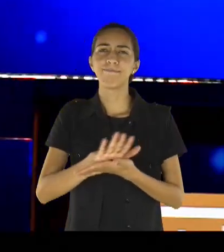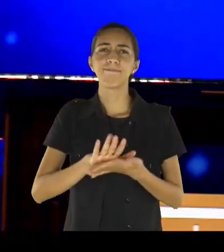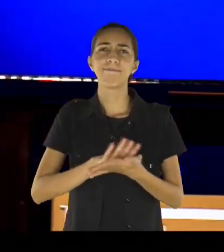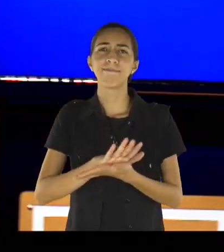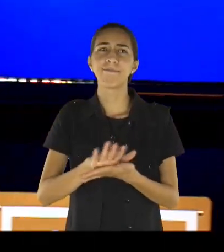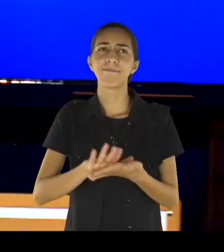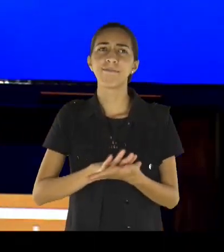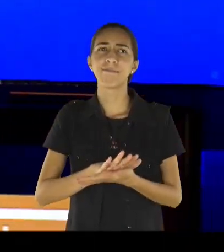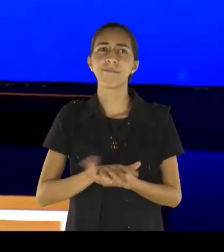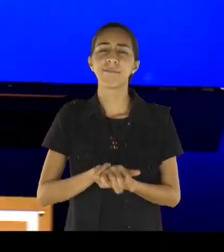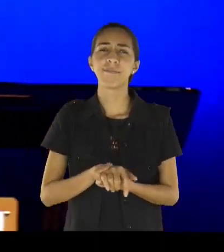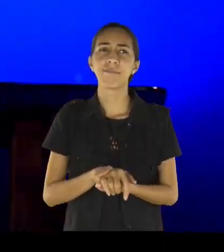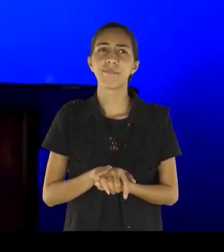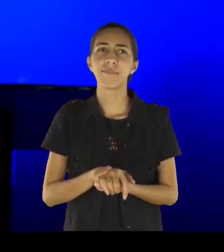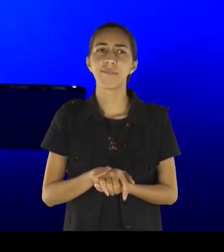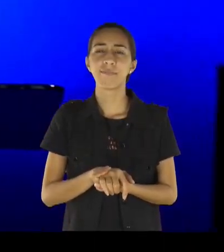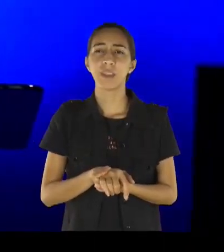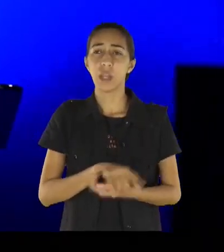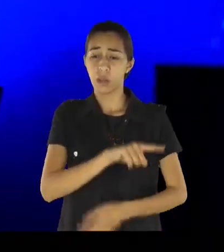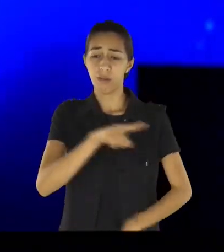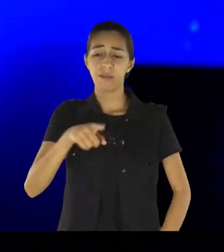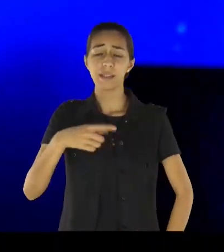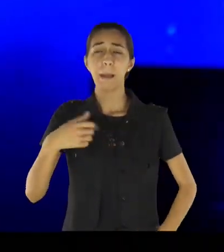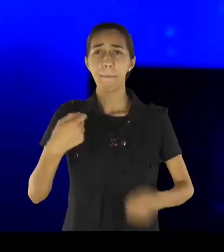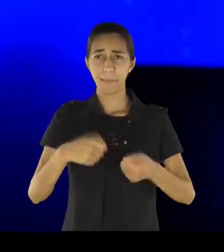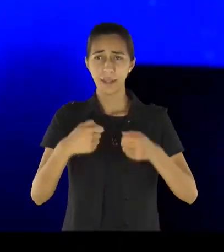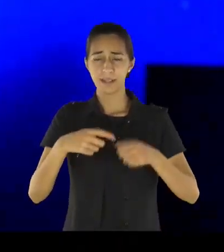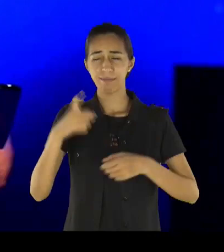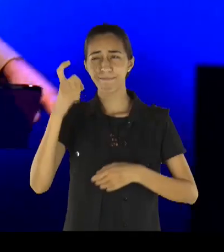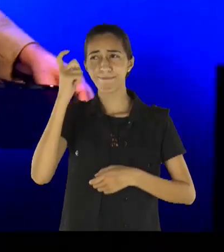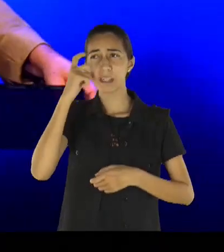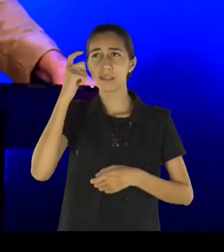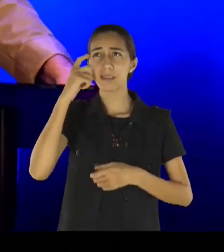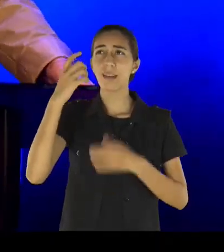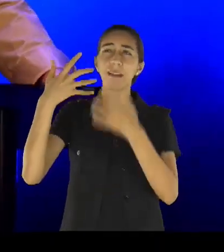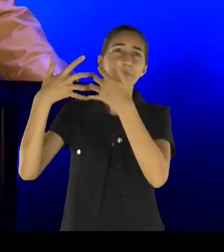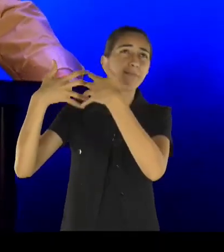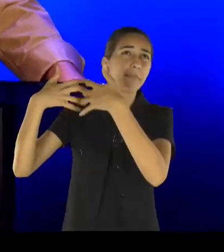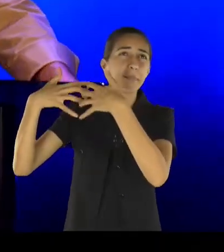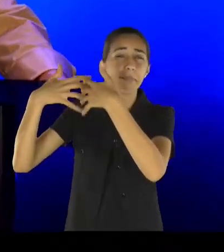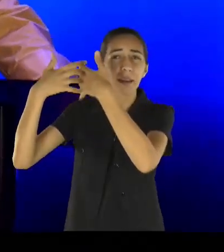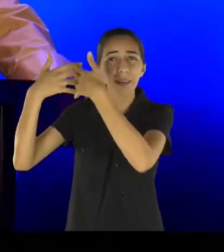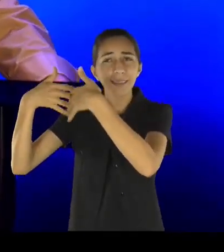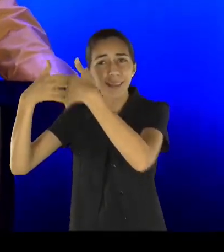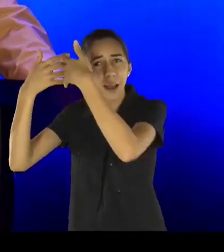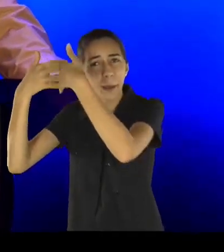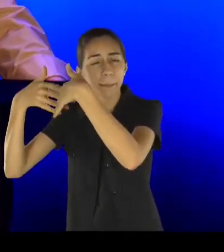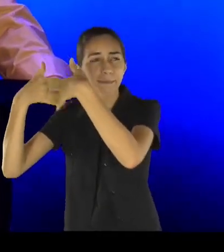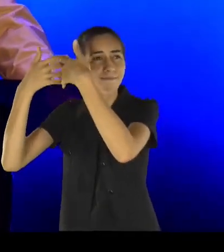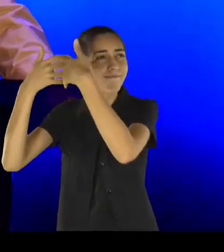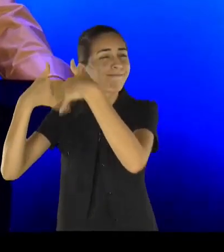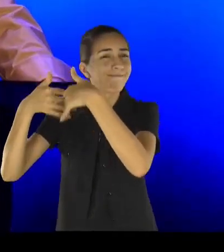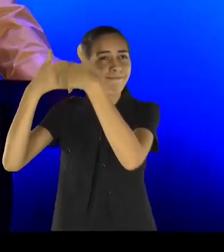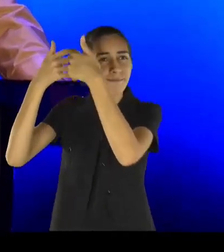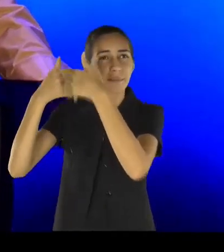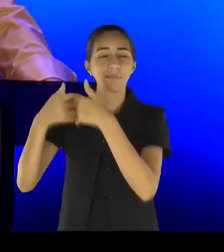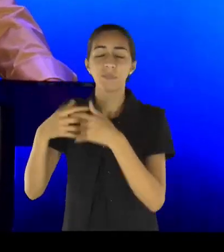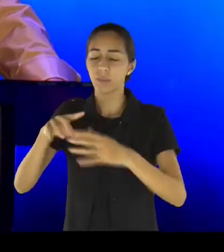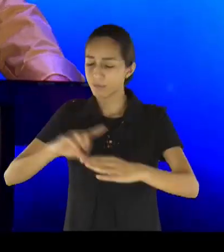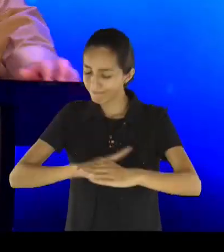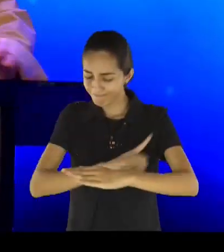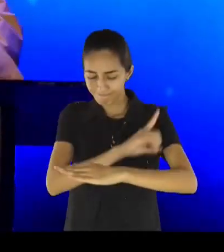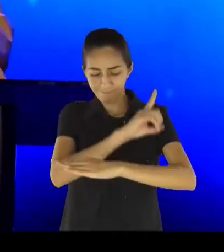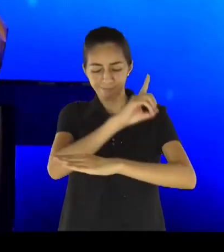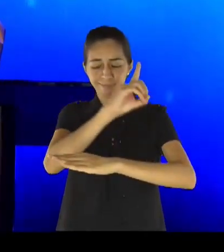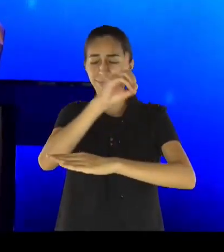nessa noite, medita na palavra de Deus, de dia e de noite, busca a Deus, de dia e de noite, nesses